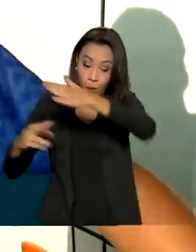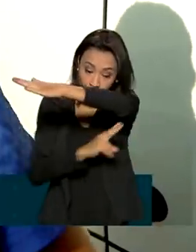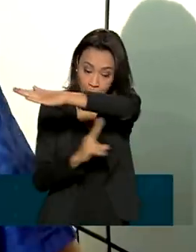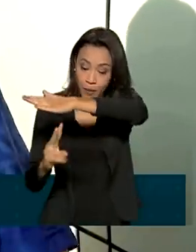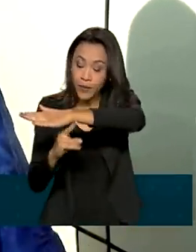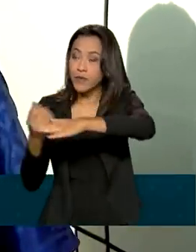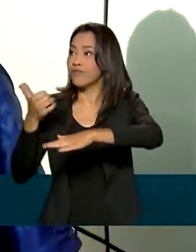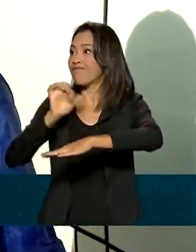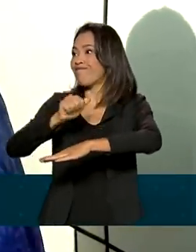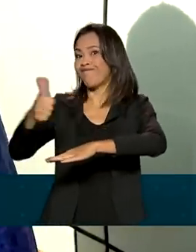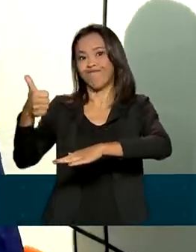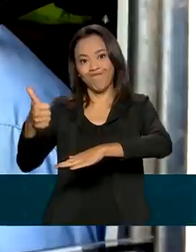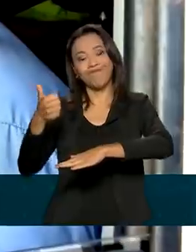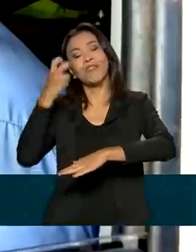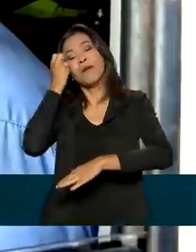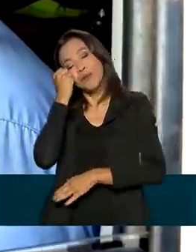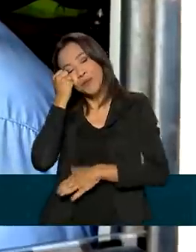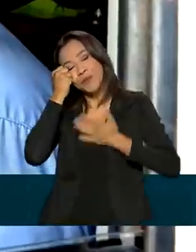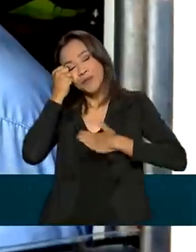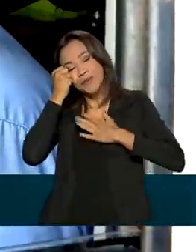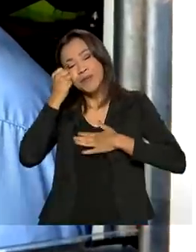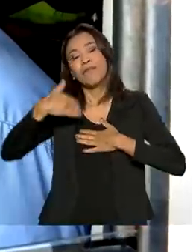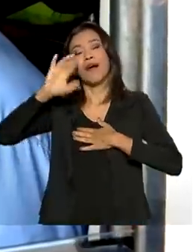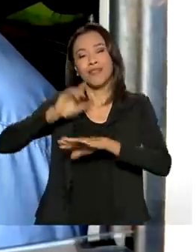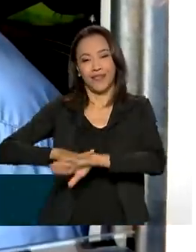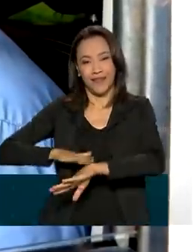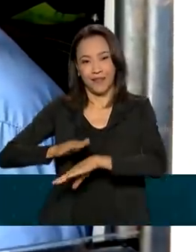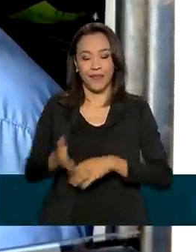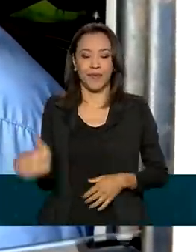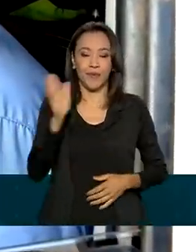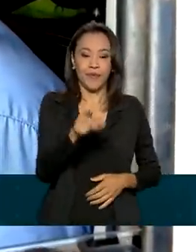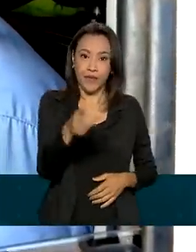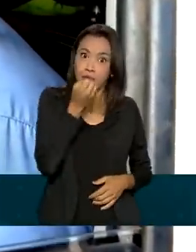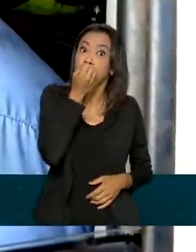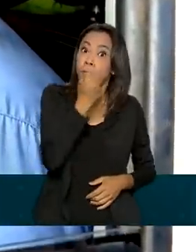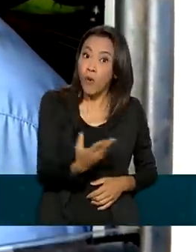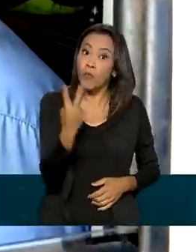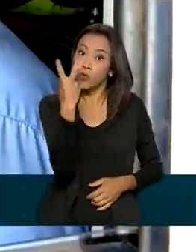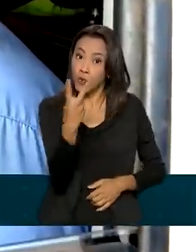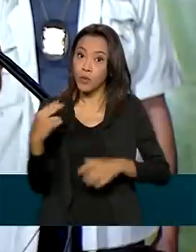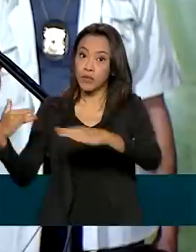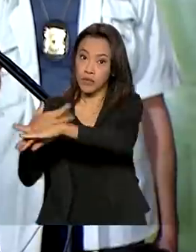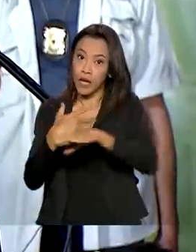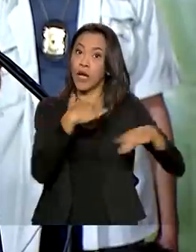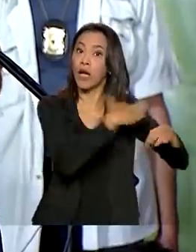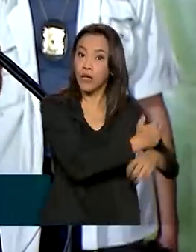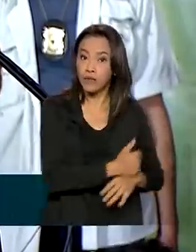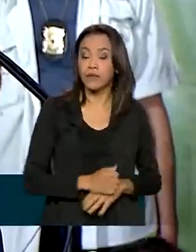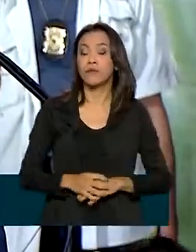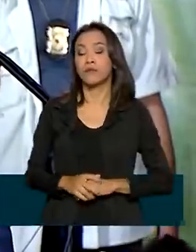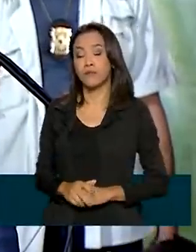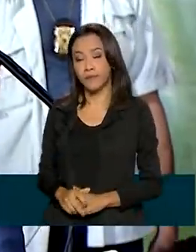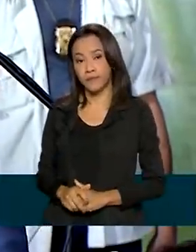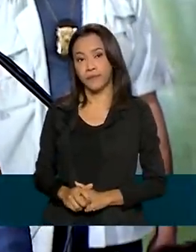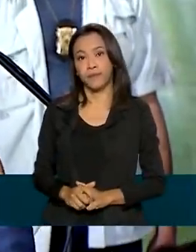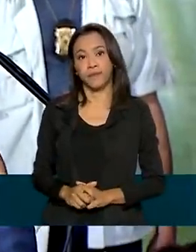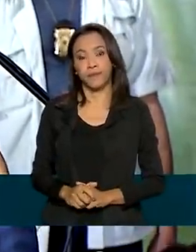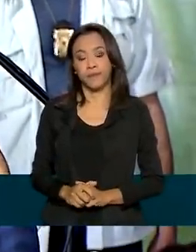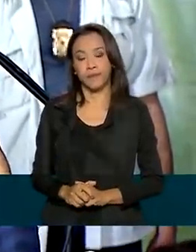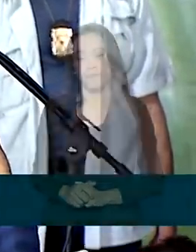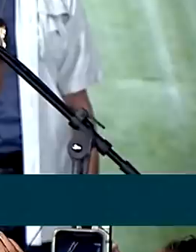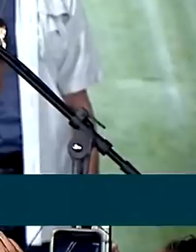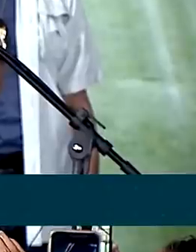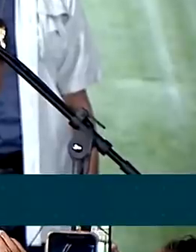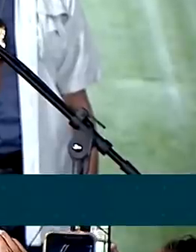Xambuá e a gente pode dormir mais. Vai ser muito bom para a região, né? Tanto do Pará como para o Tocantins. Uma grande obra para a